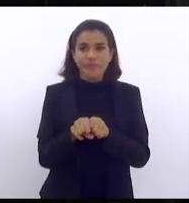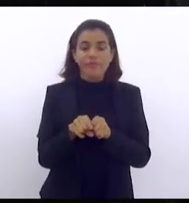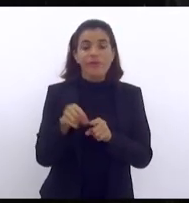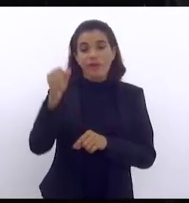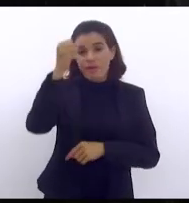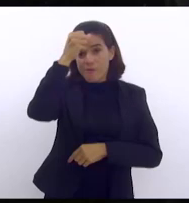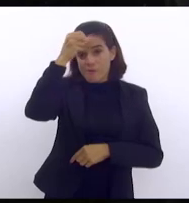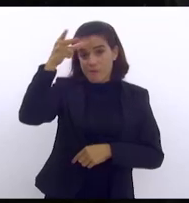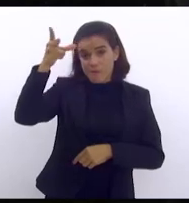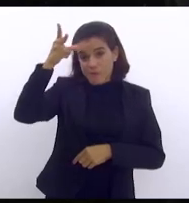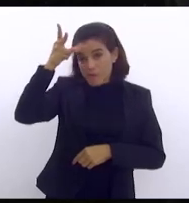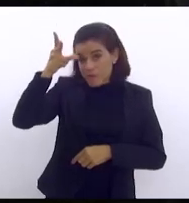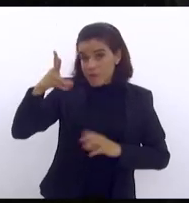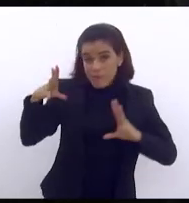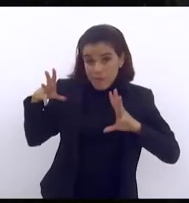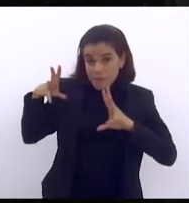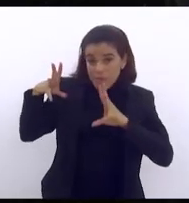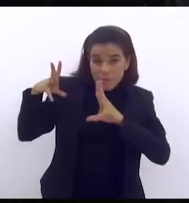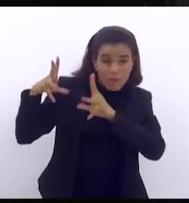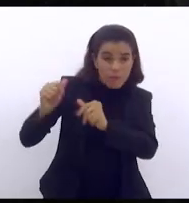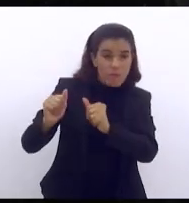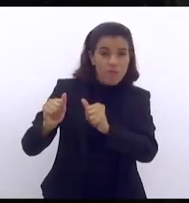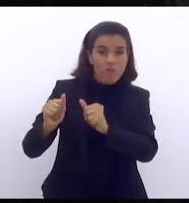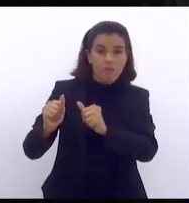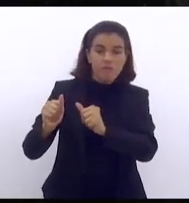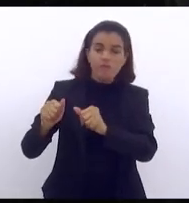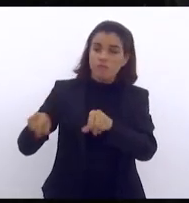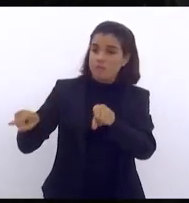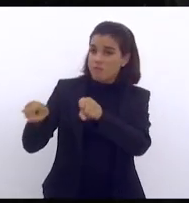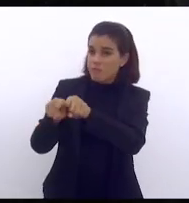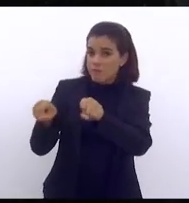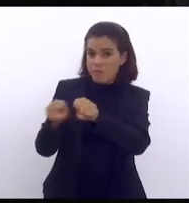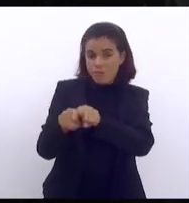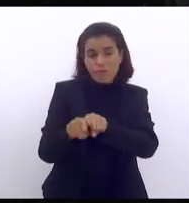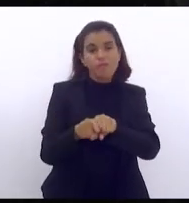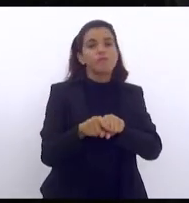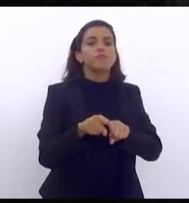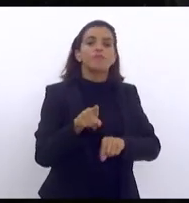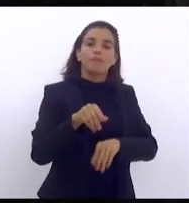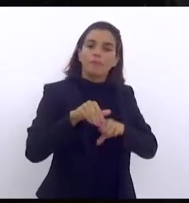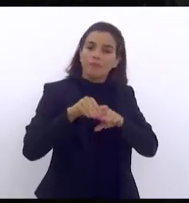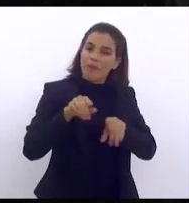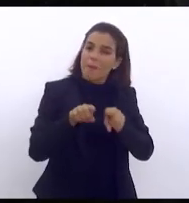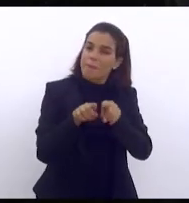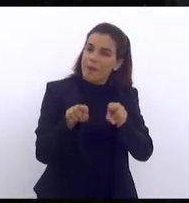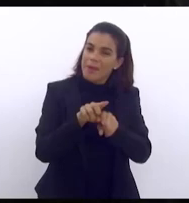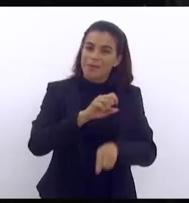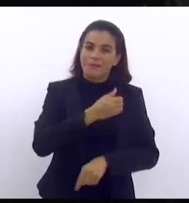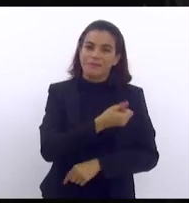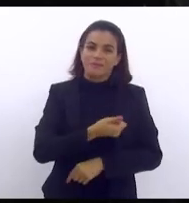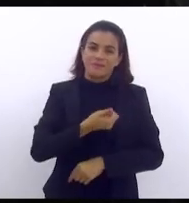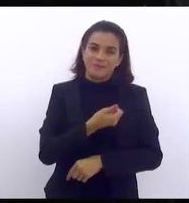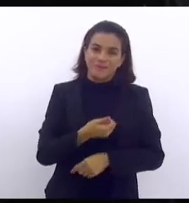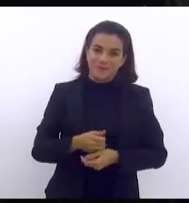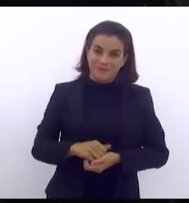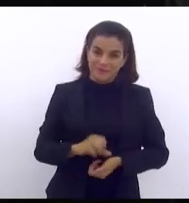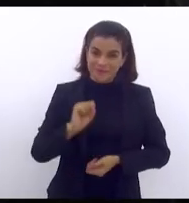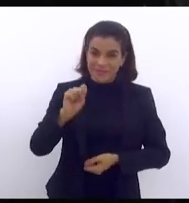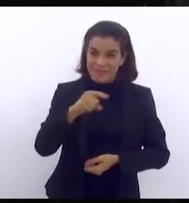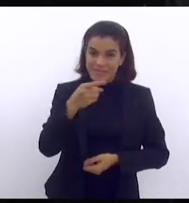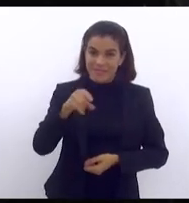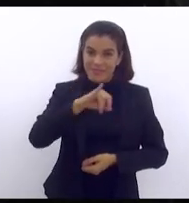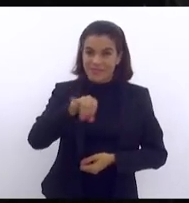prefeituras todas sem exceção também inclusive a de São João de Miriti porque